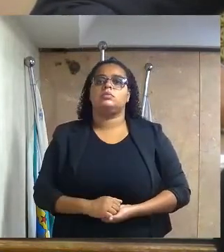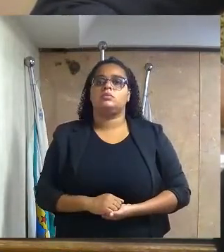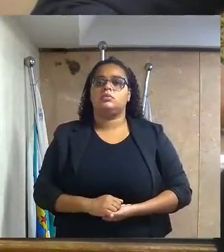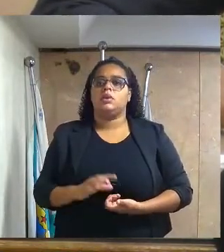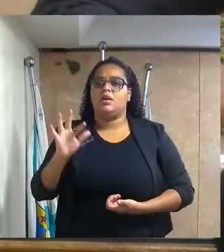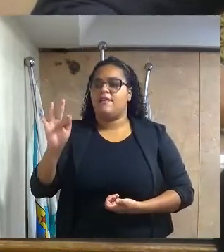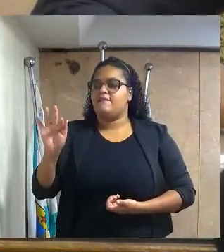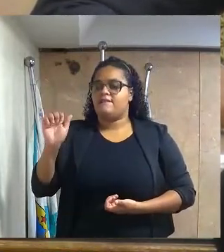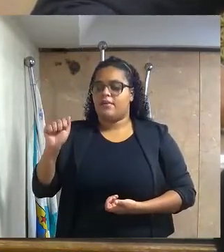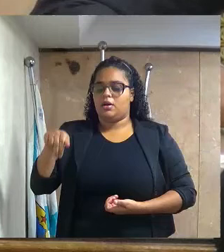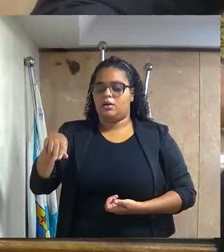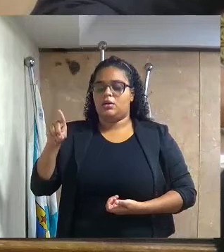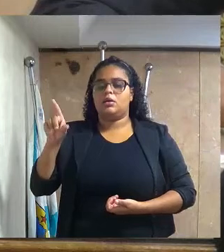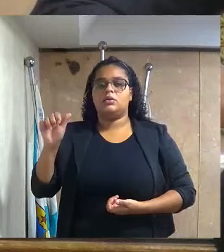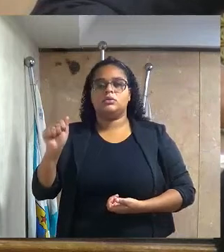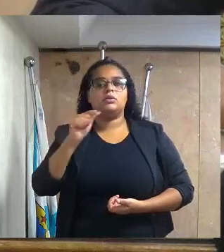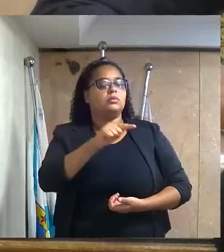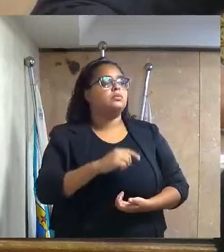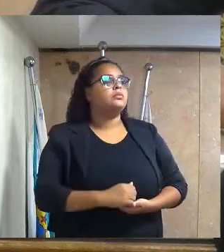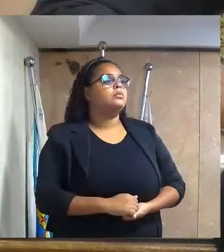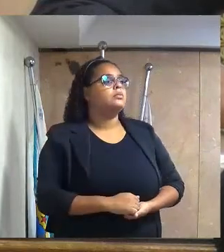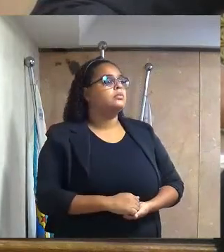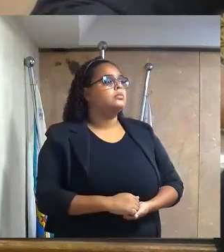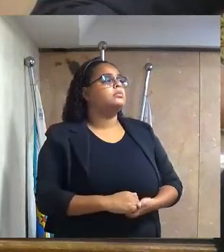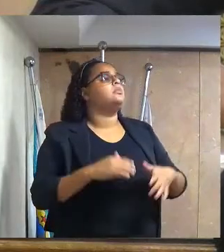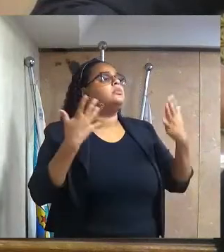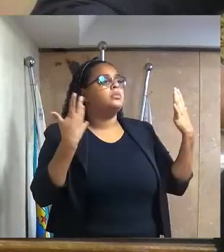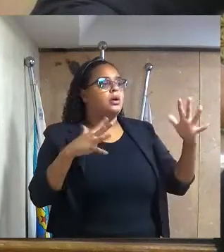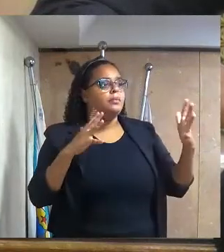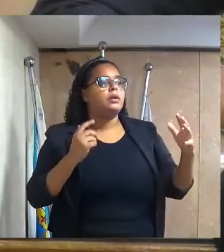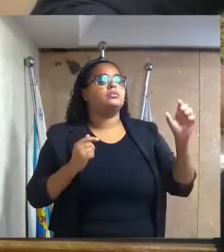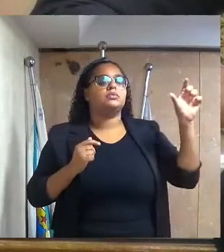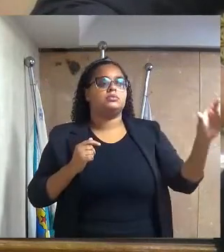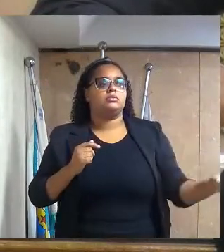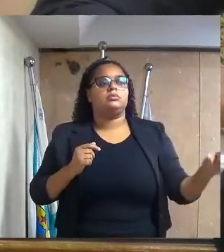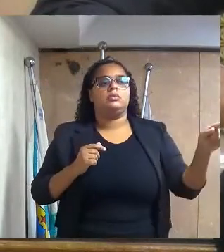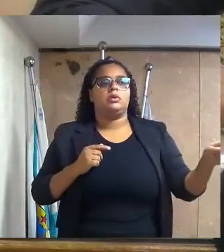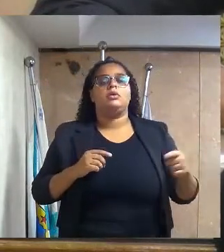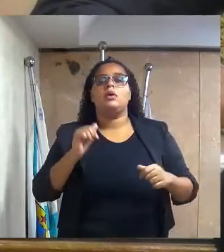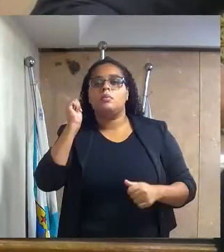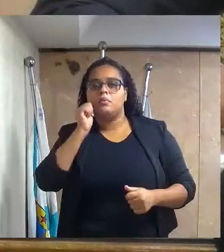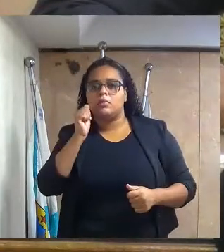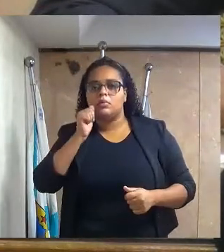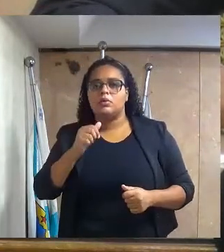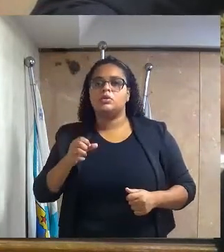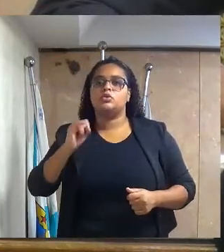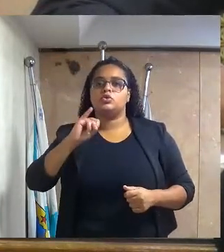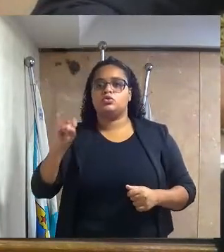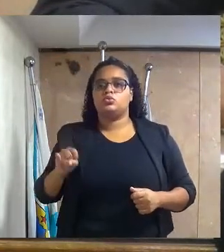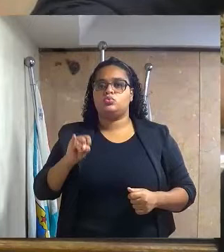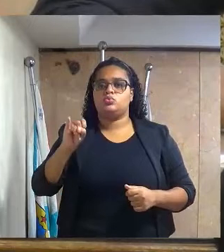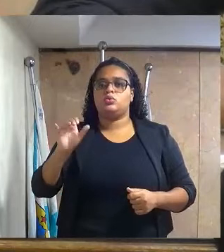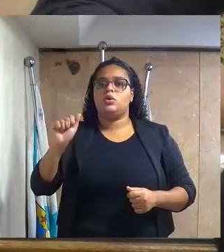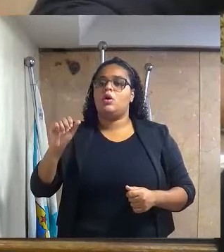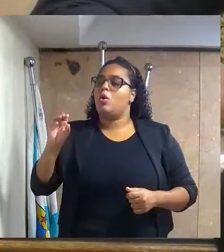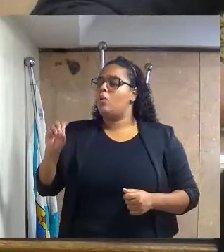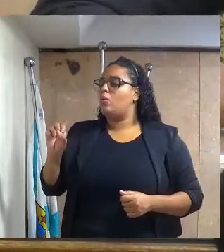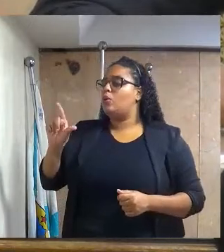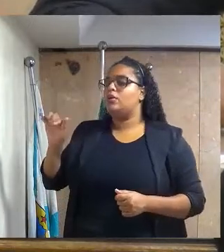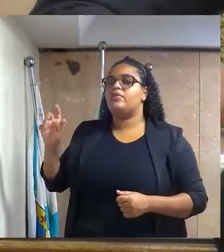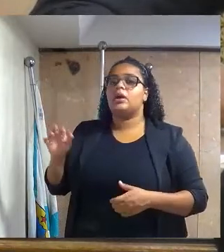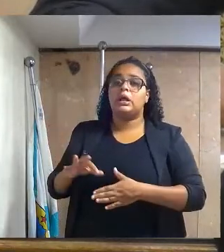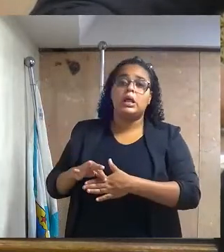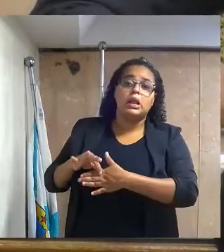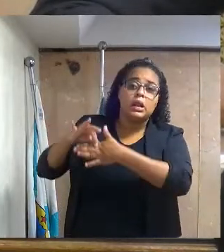Fernanda Isabel da Costa, consignando moções de aplausos, a ilustíssima senhora Júlia Gonçalves de Oliveira, líder